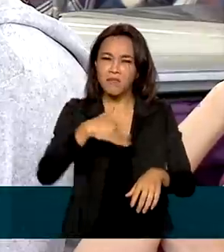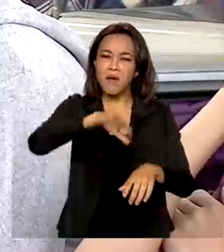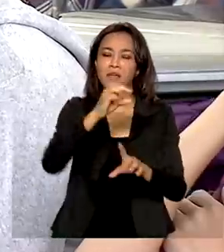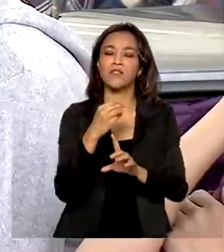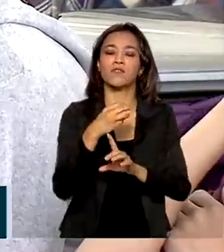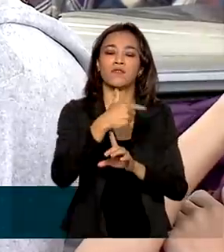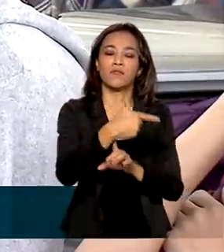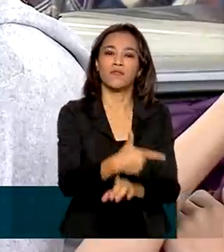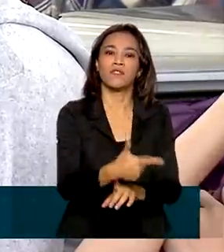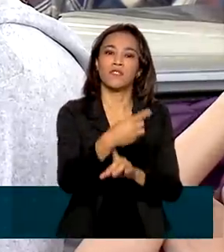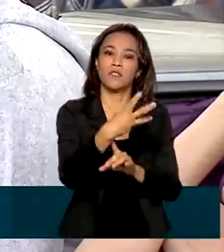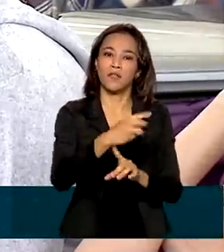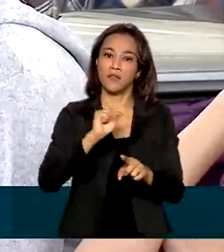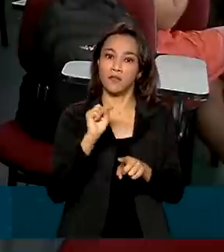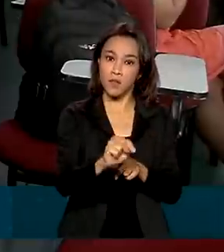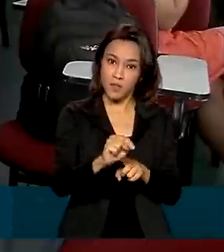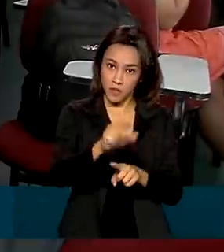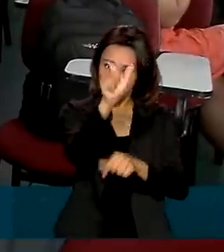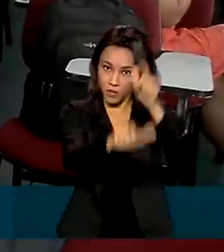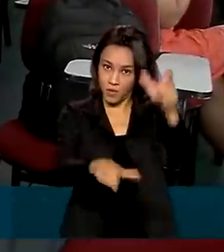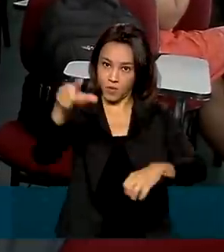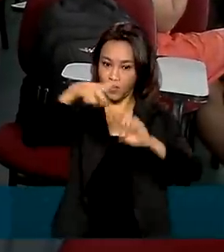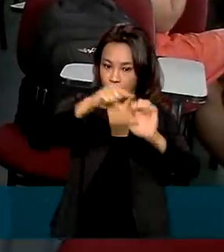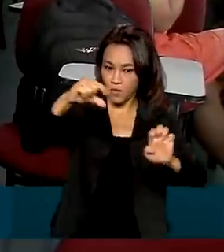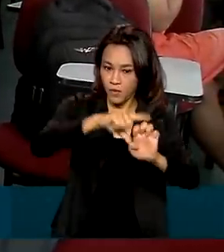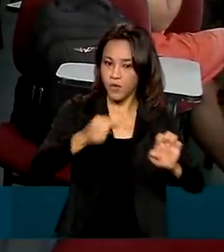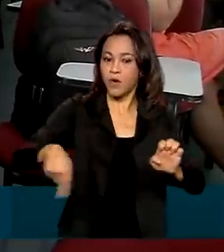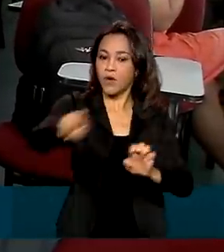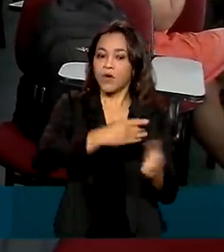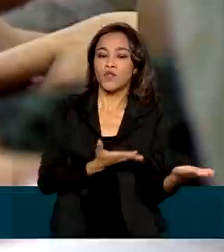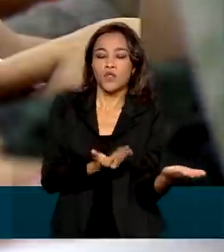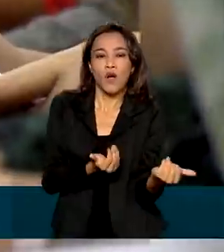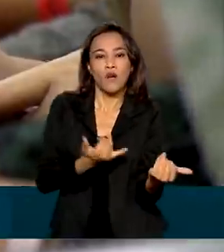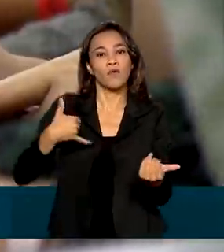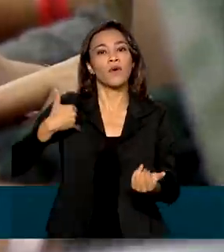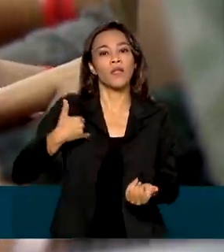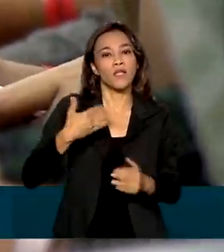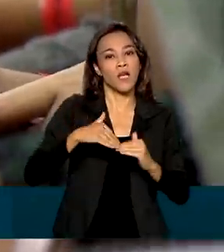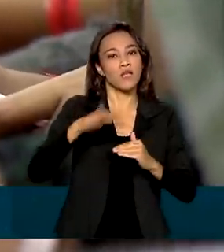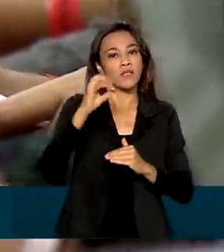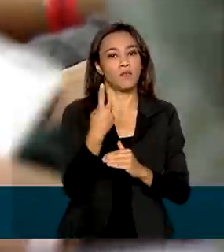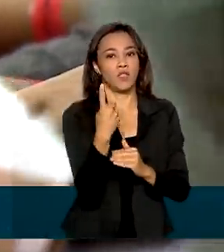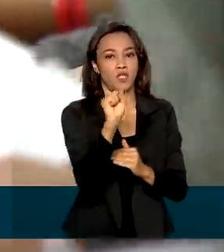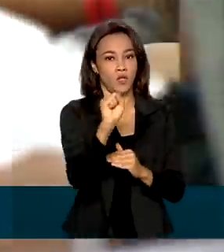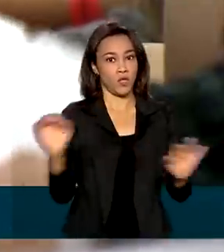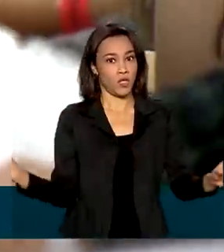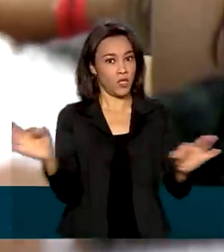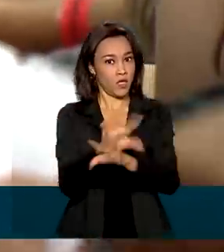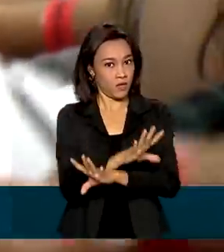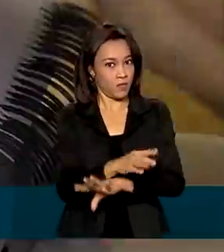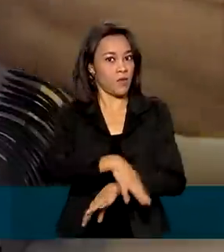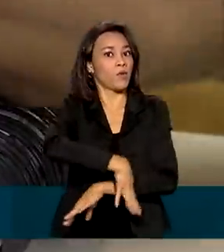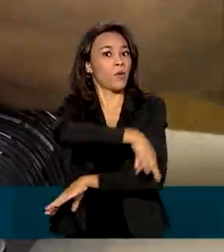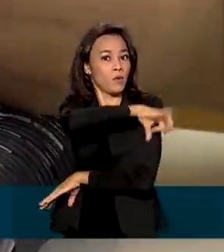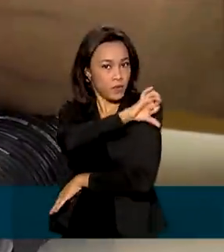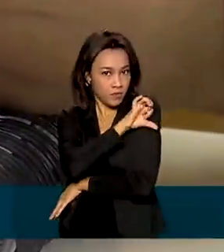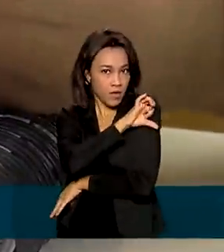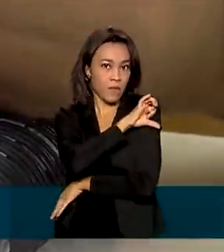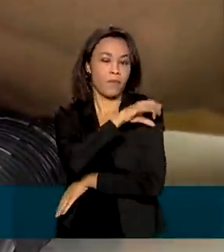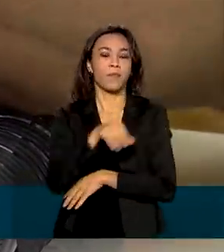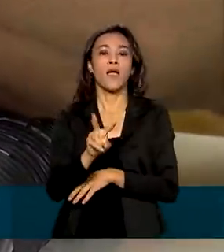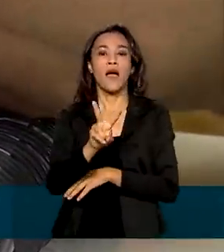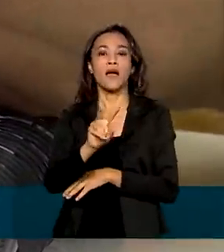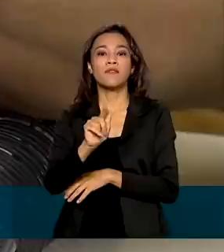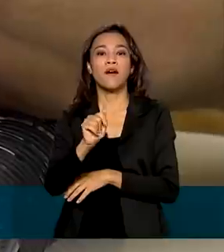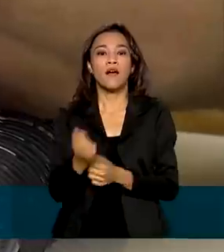microempreendedores individuais, jovens acima de 18 anos que tenham concluído o ensino fundamental. As vagas